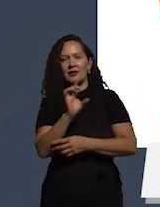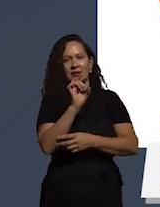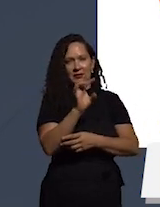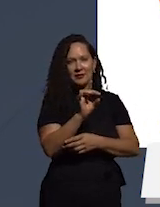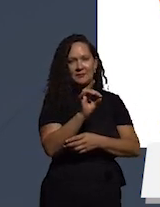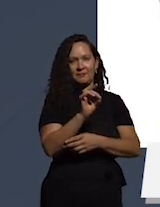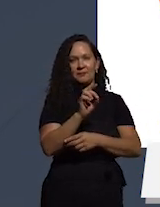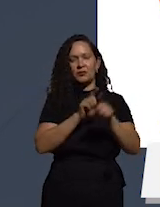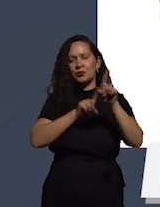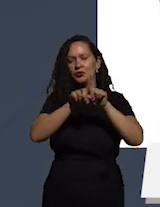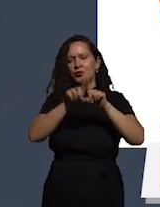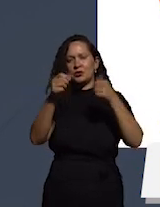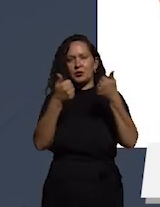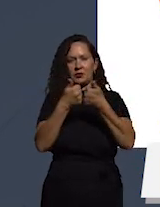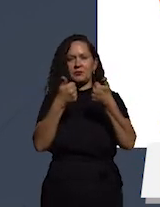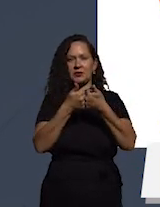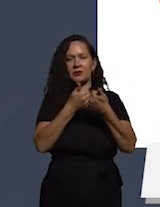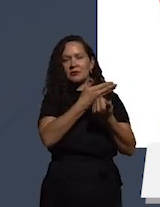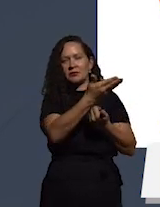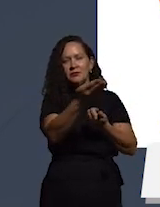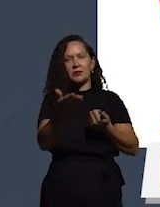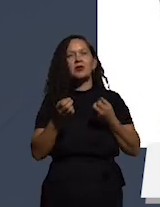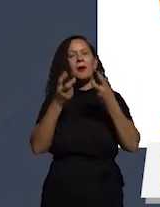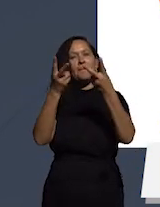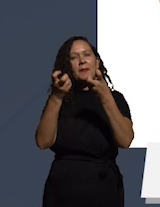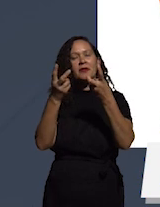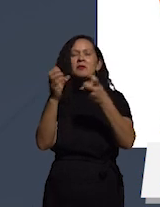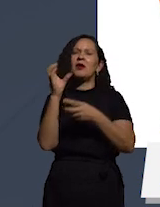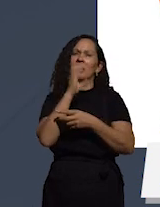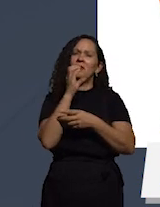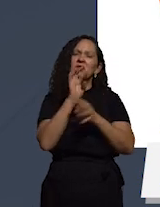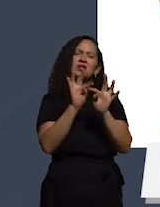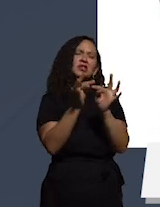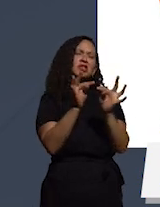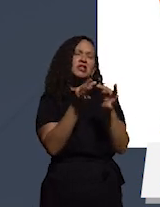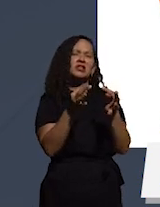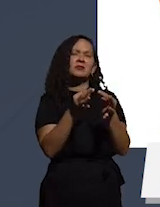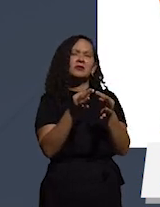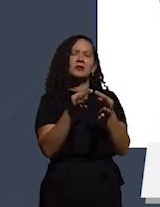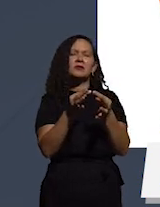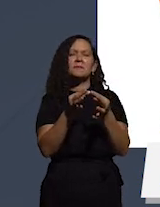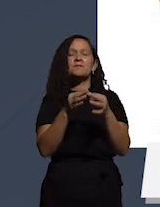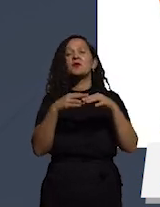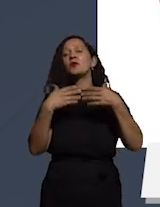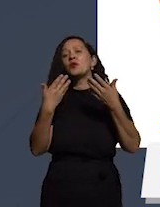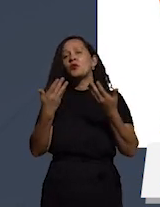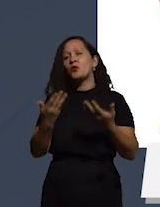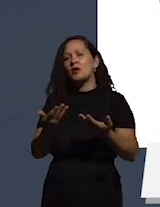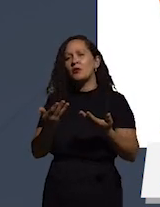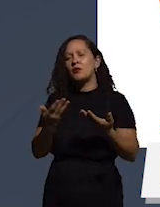são indicadores bem próximos e vocês podem definitivamente verificar quais são